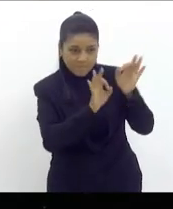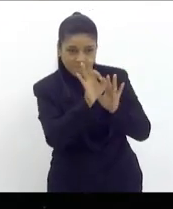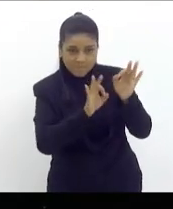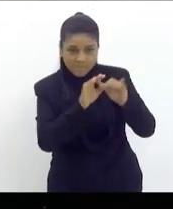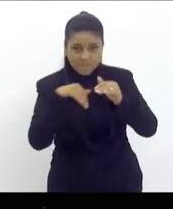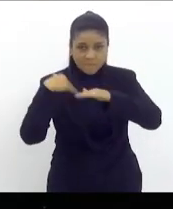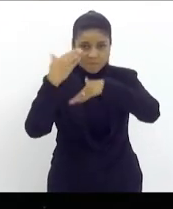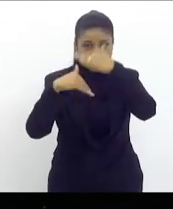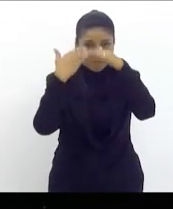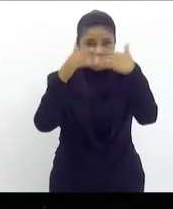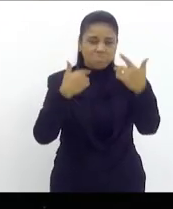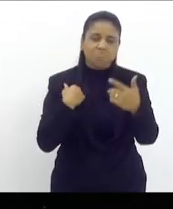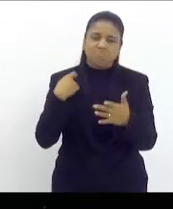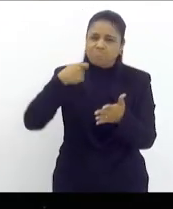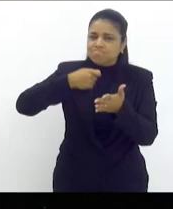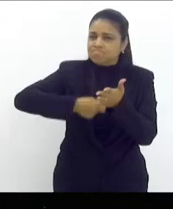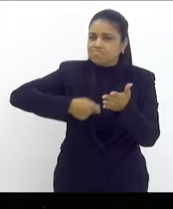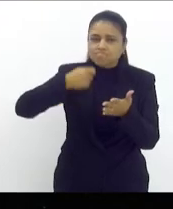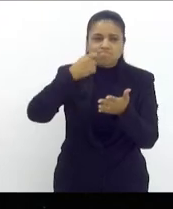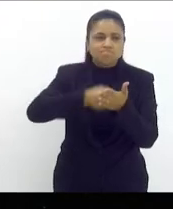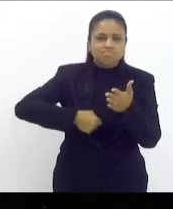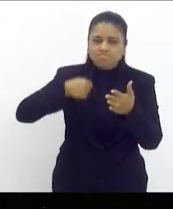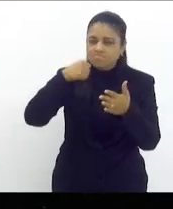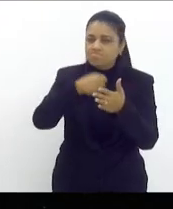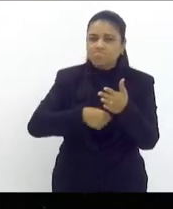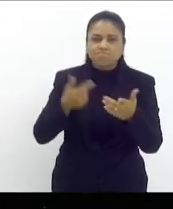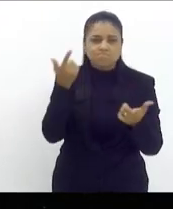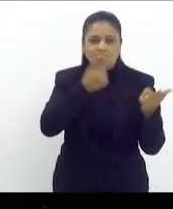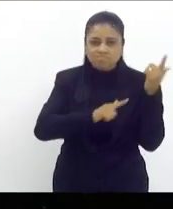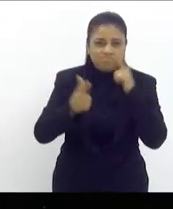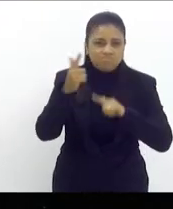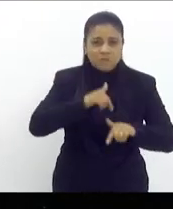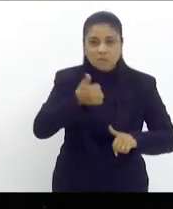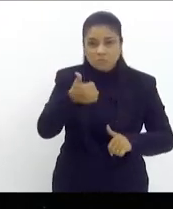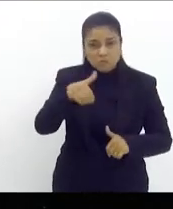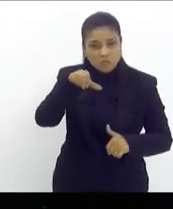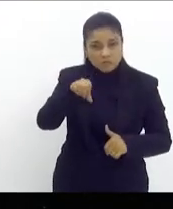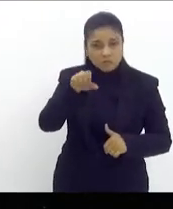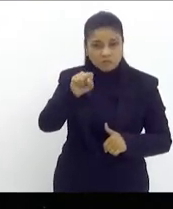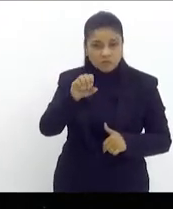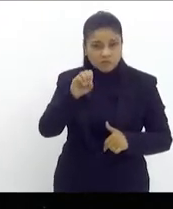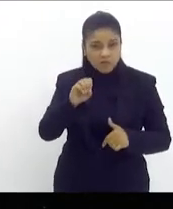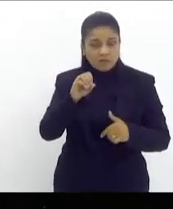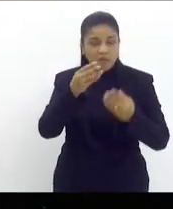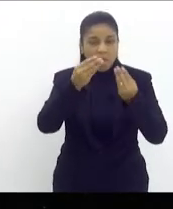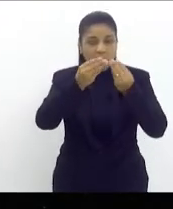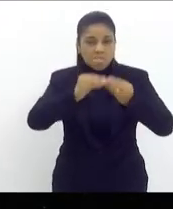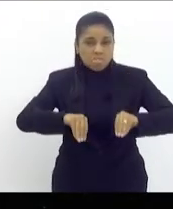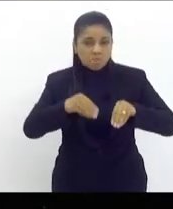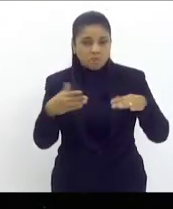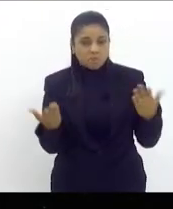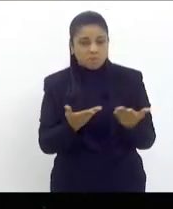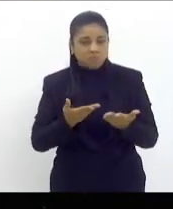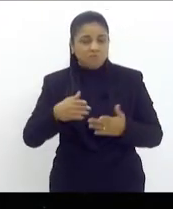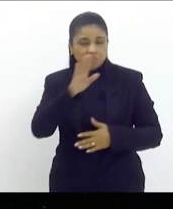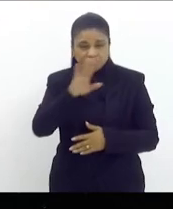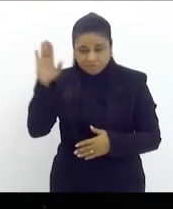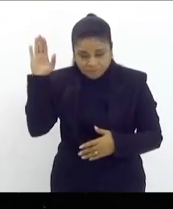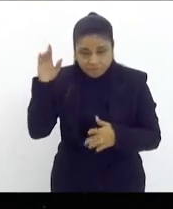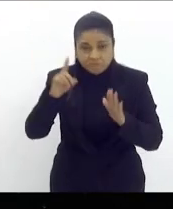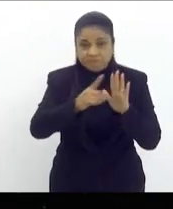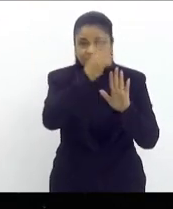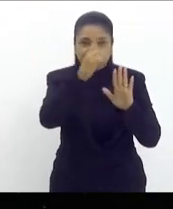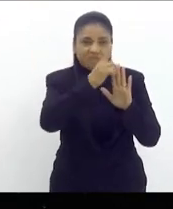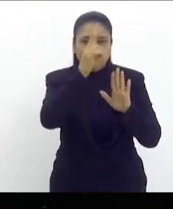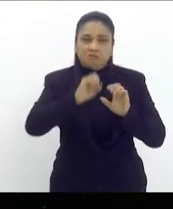conquistado ainda nos anos 80 venha a ser destruído a partir das promessas de um decreto pouquíssimo